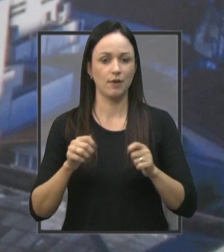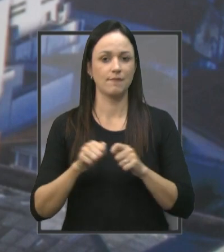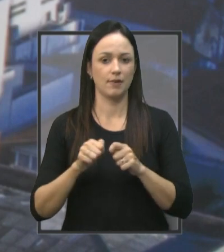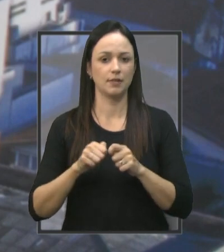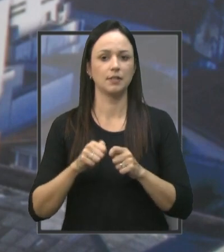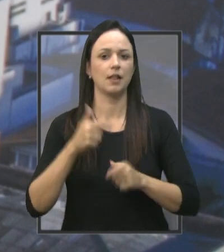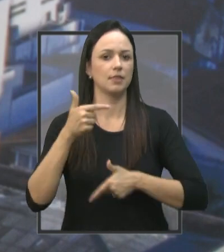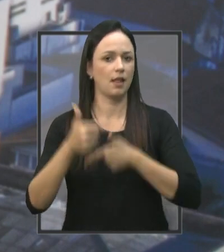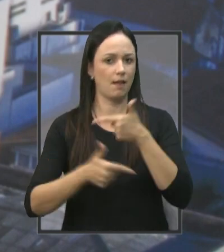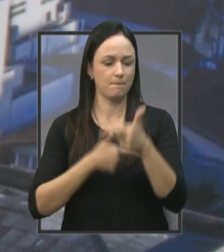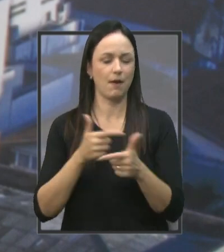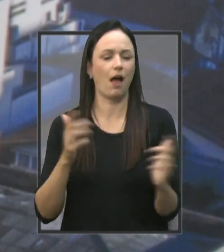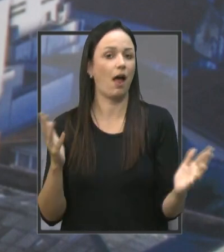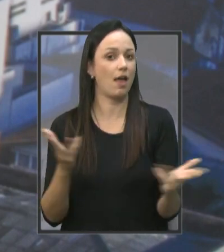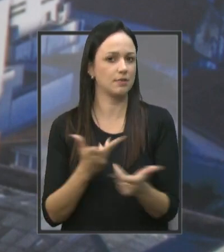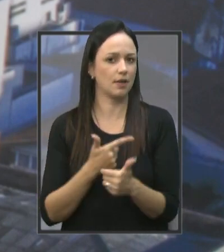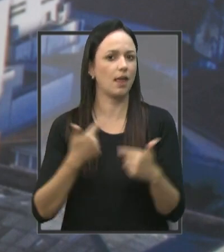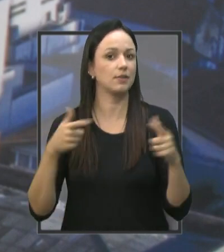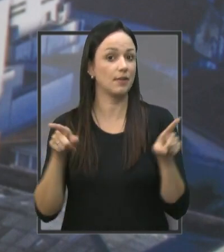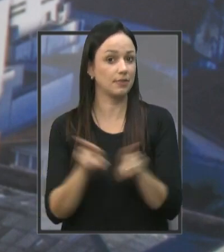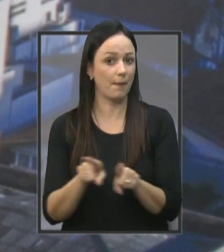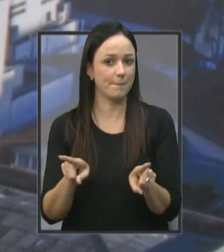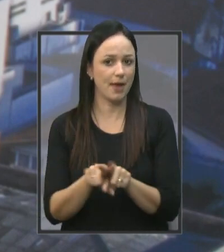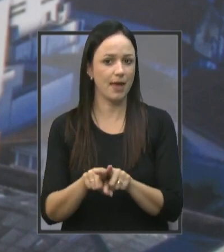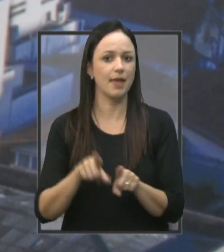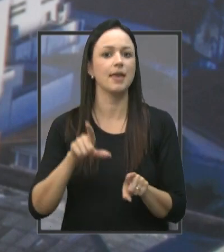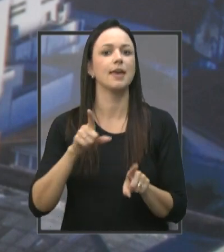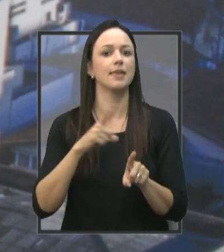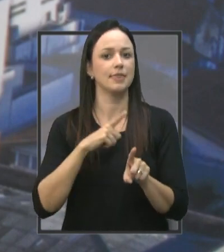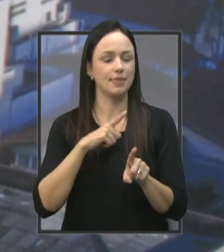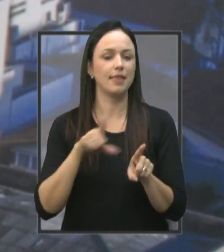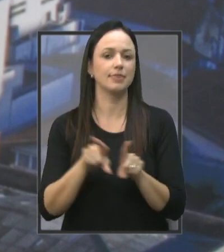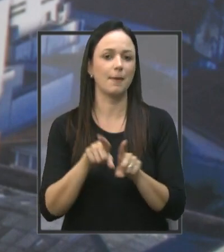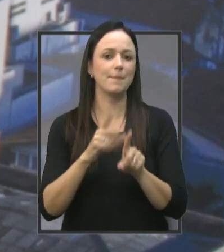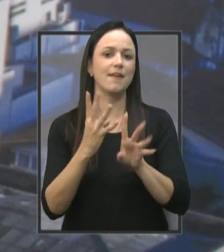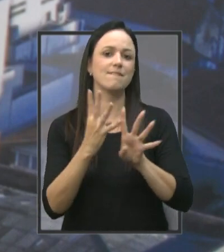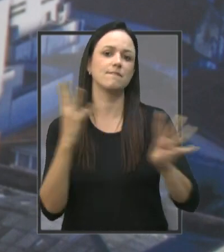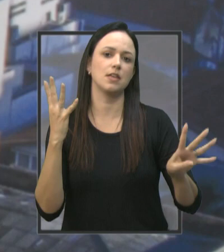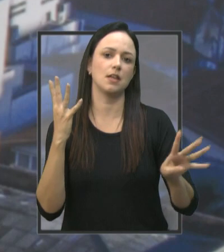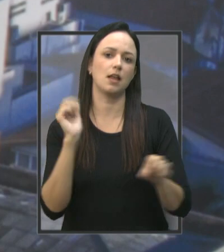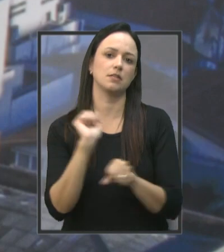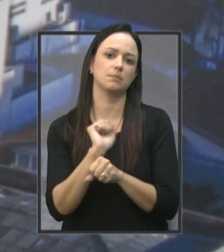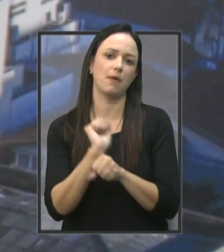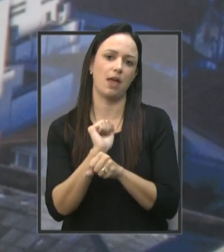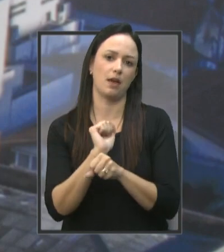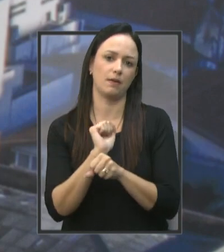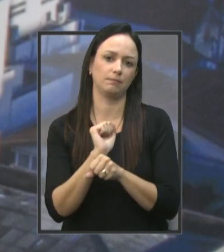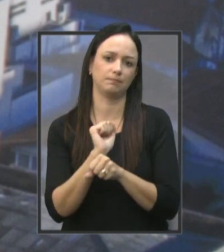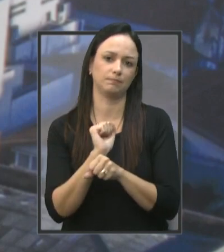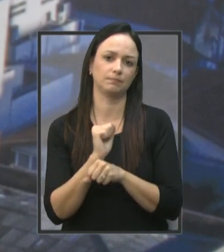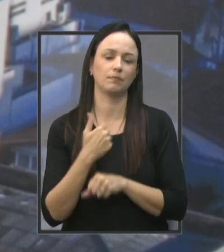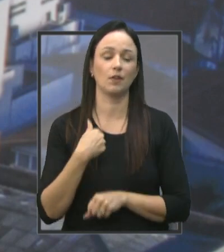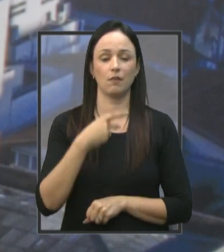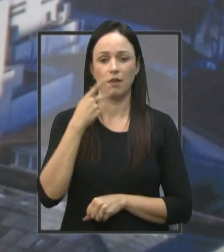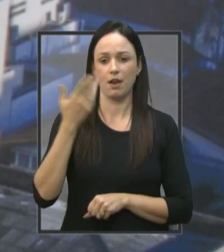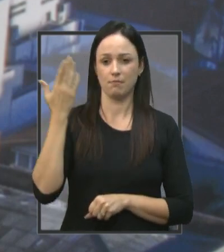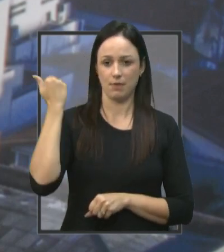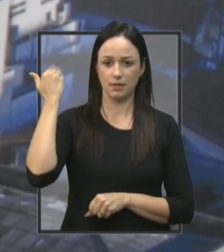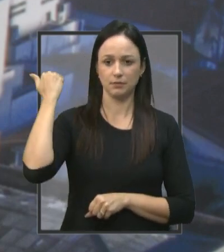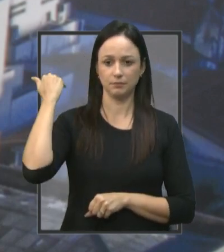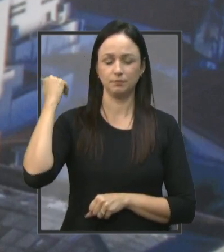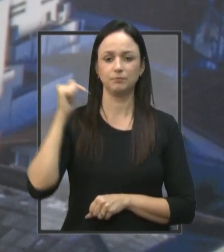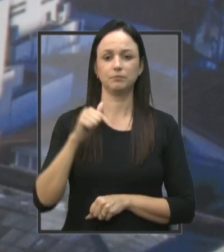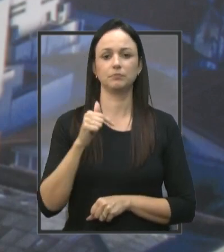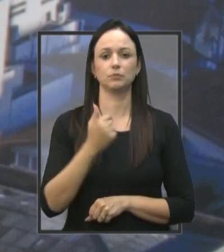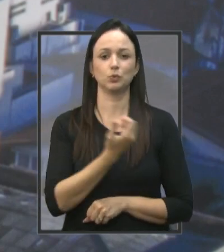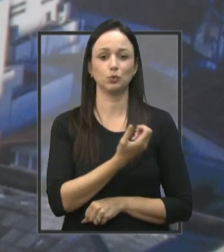Excelente E tem lista De espera Como eu já falei Há um tempo Atrás O número